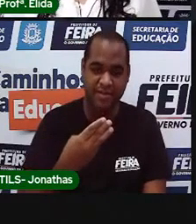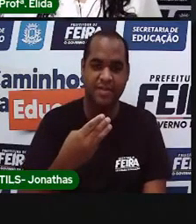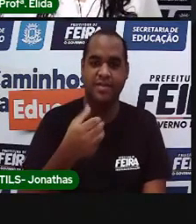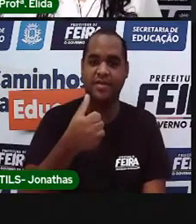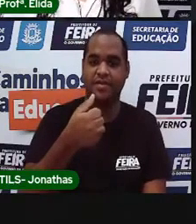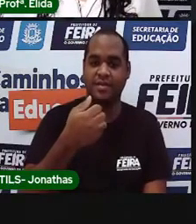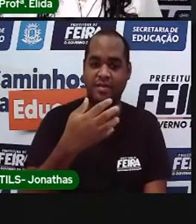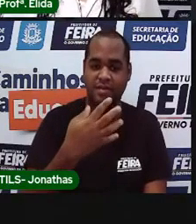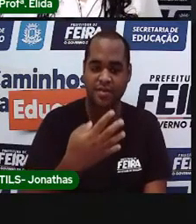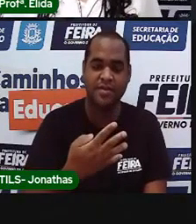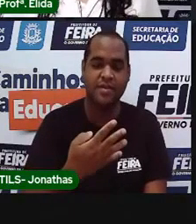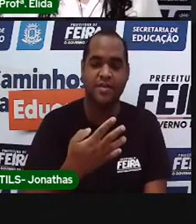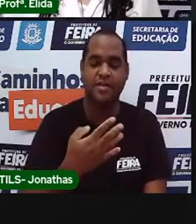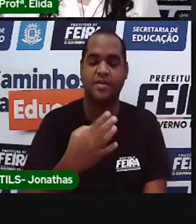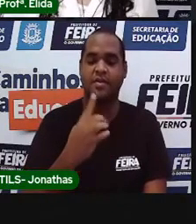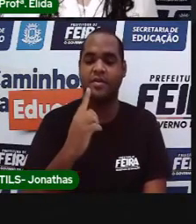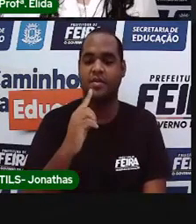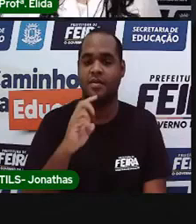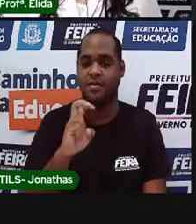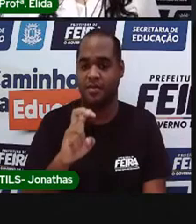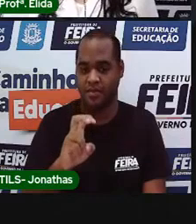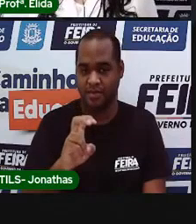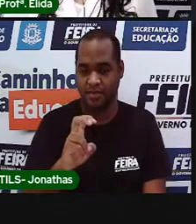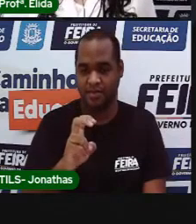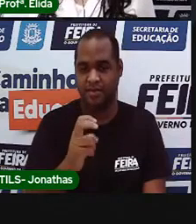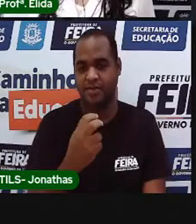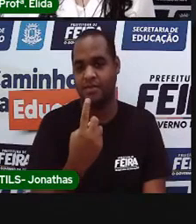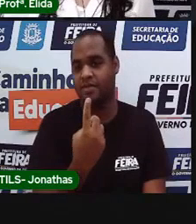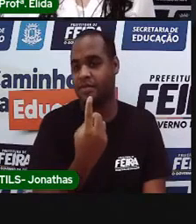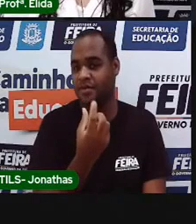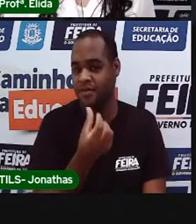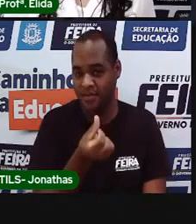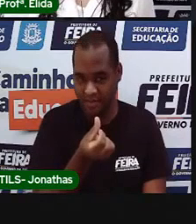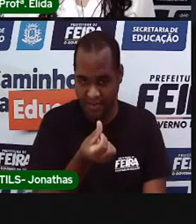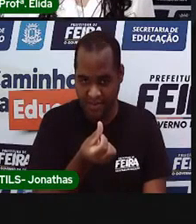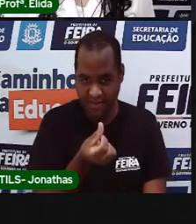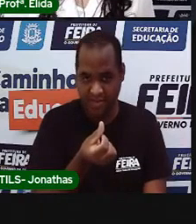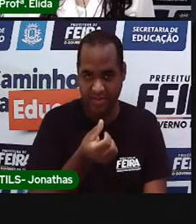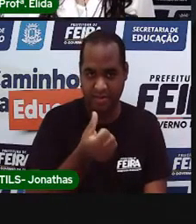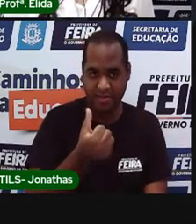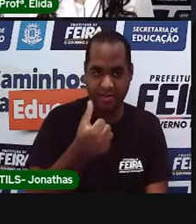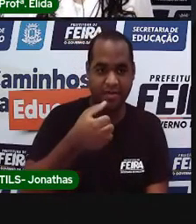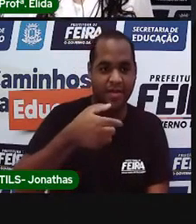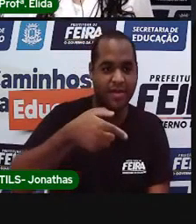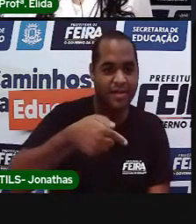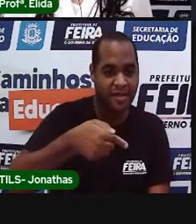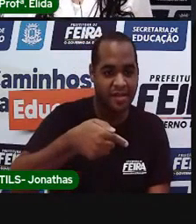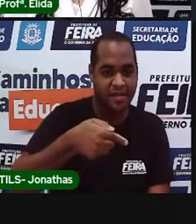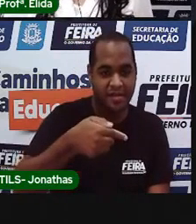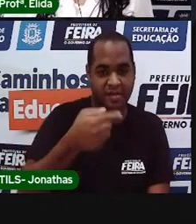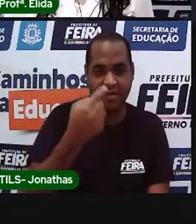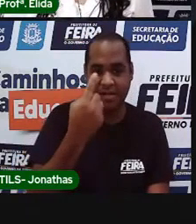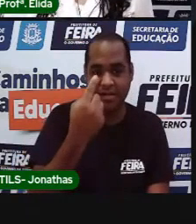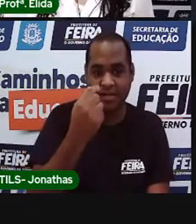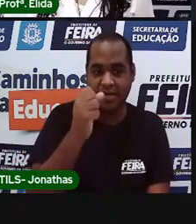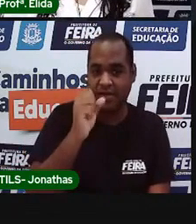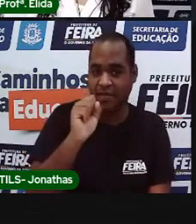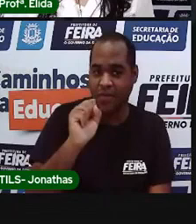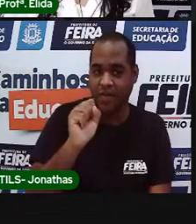treze, quatorze, quinze, quinze, dezesseis, dezessete,